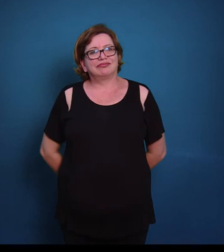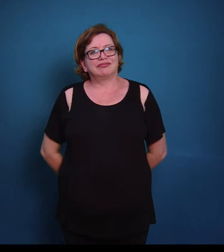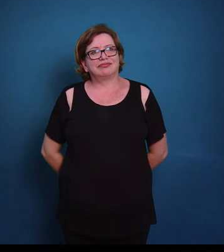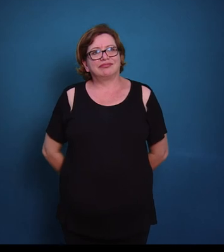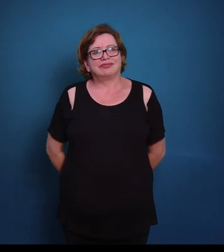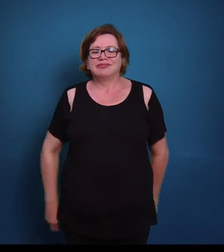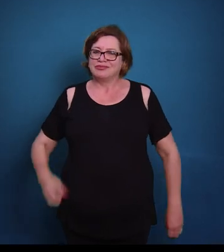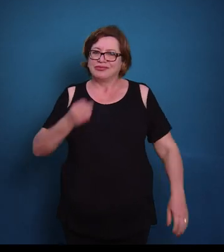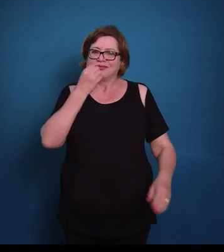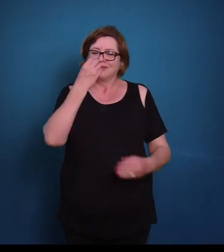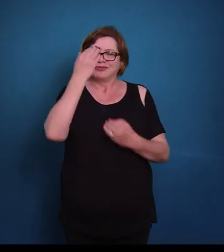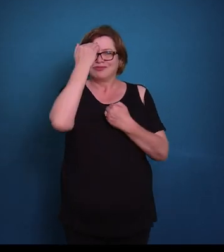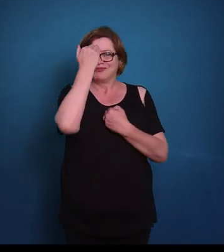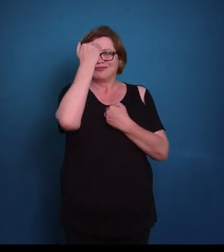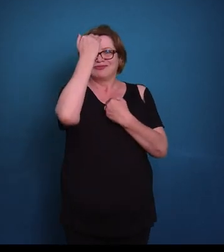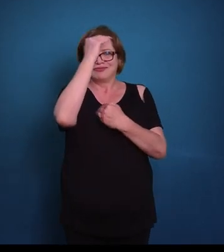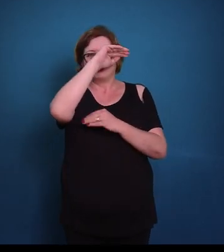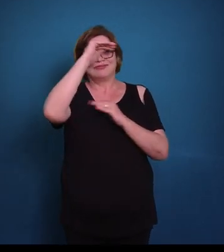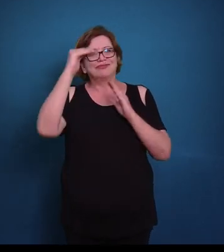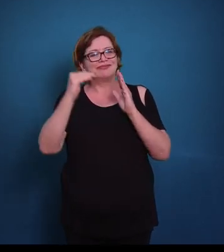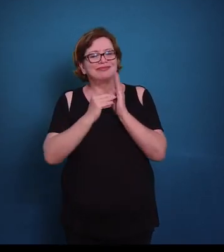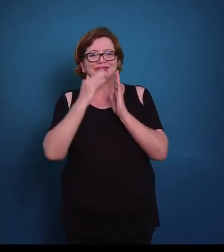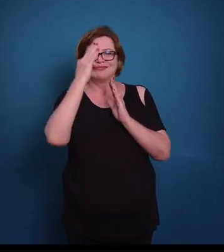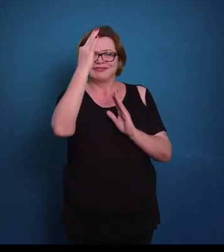É isso pessoal, obrigado, até mais.